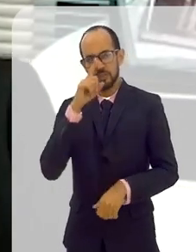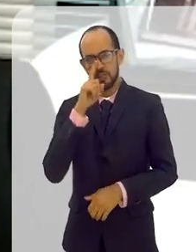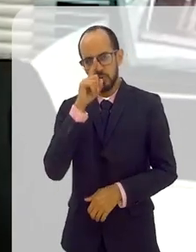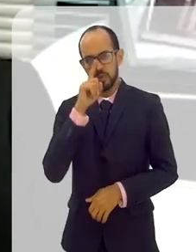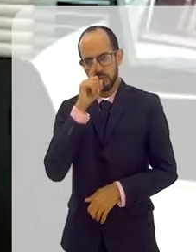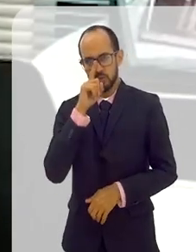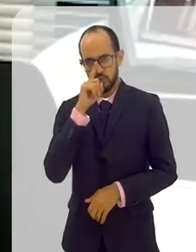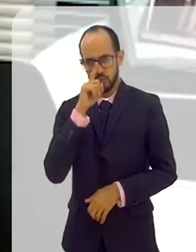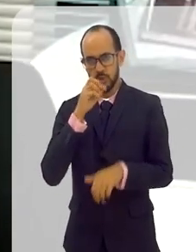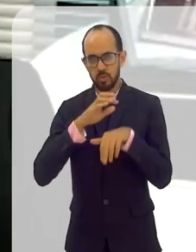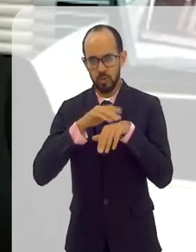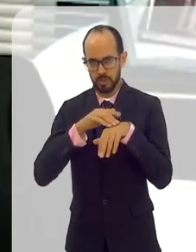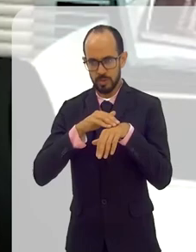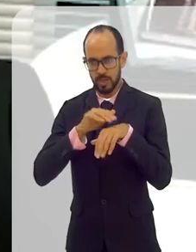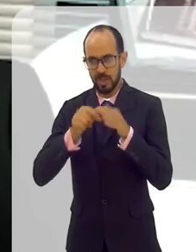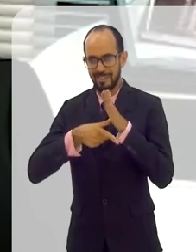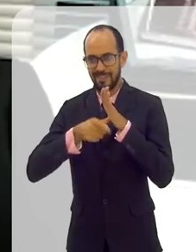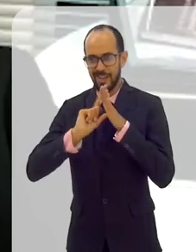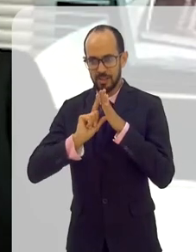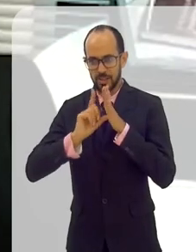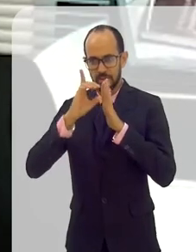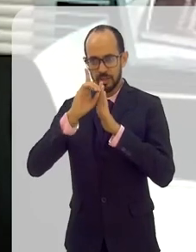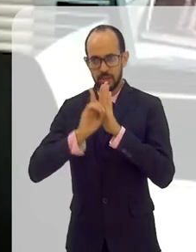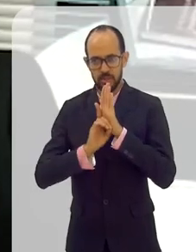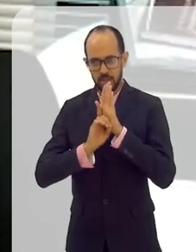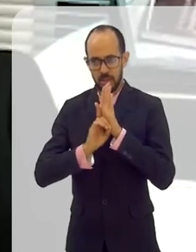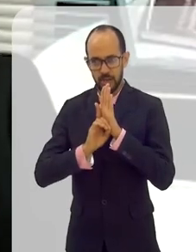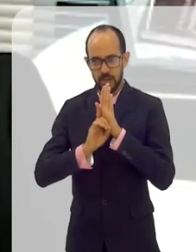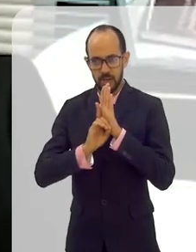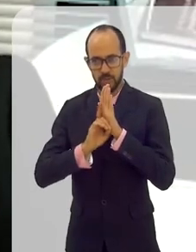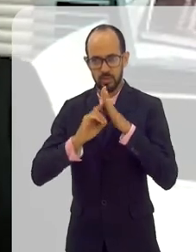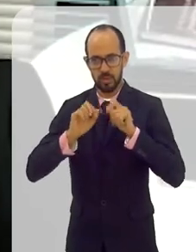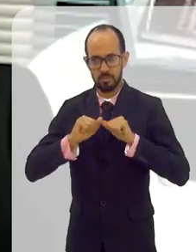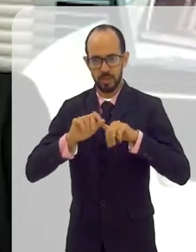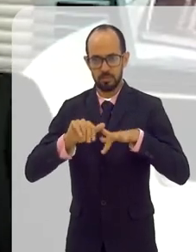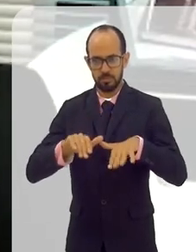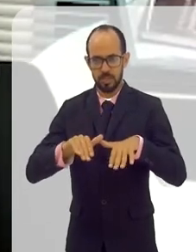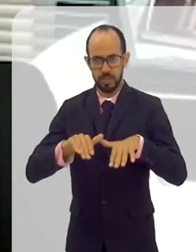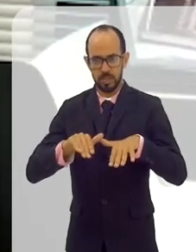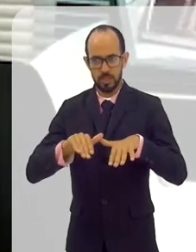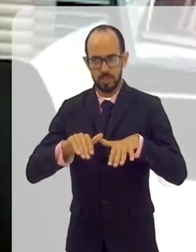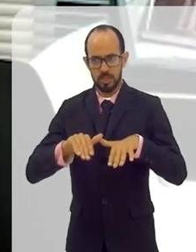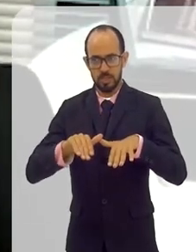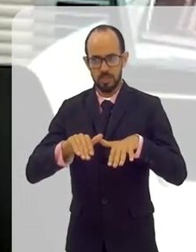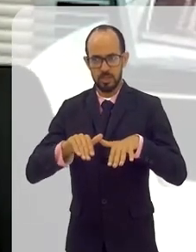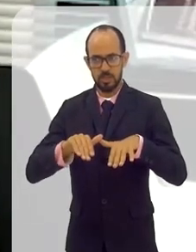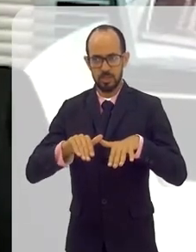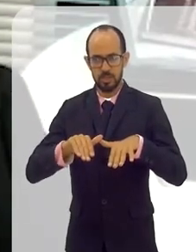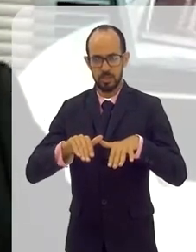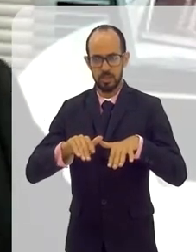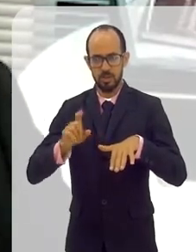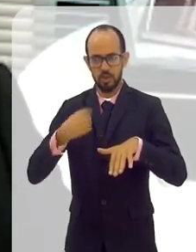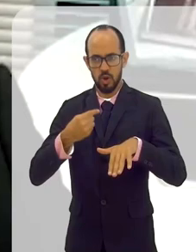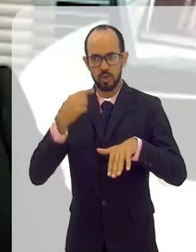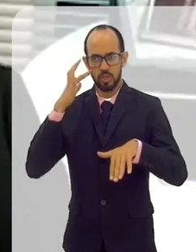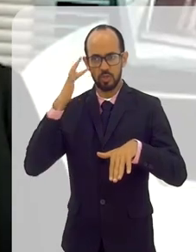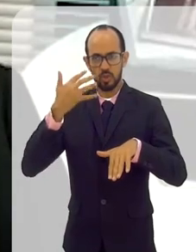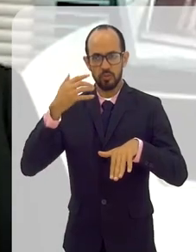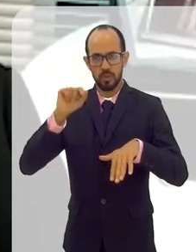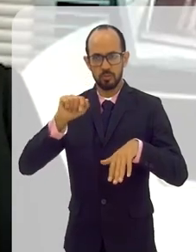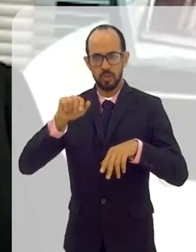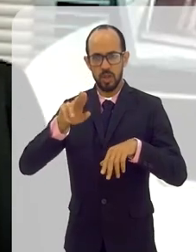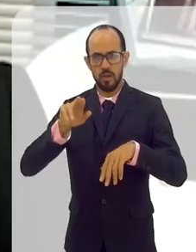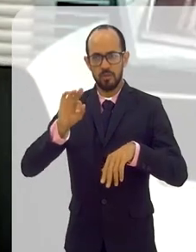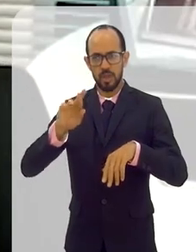chegasse ao Brasil, mesmo antes de ter sido decretada a pandemia, e foi exatamente quando ela se tornou mundial, nós decidimos na